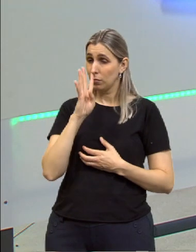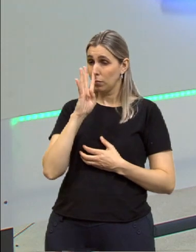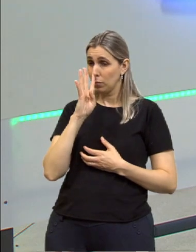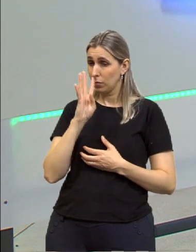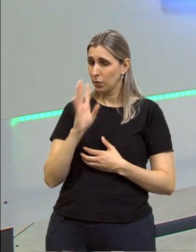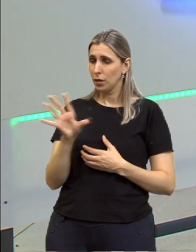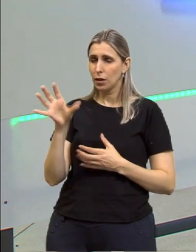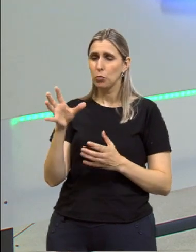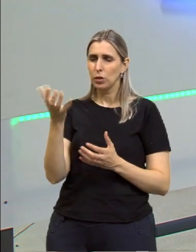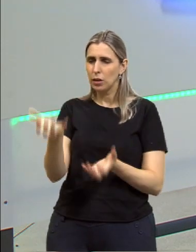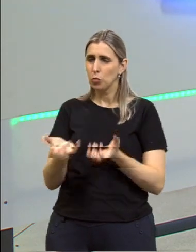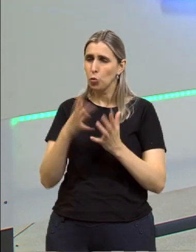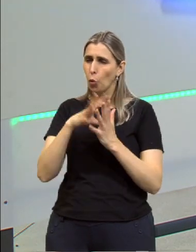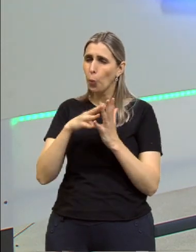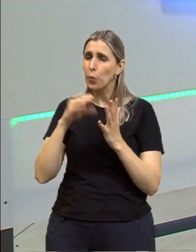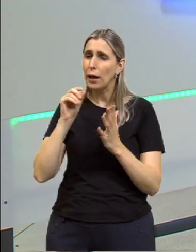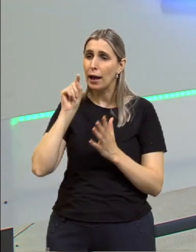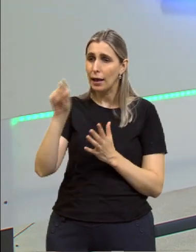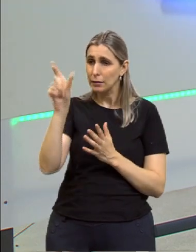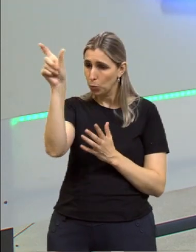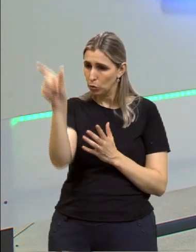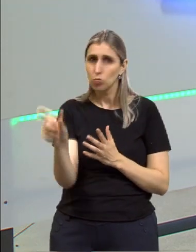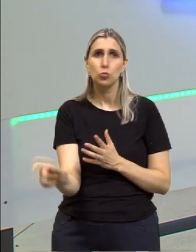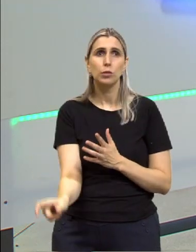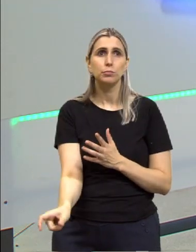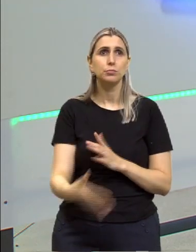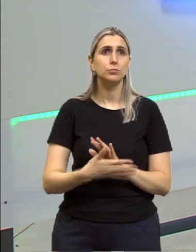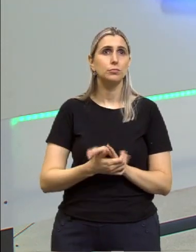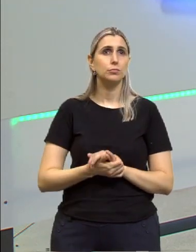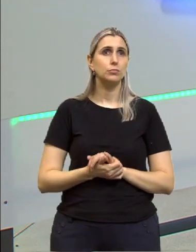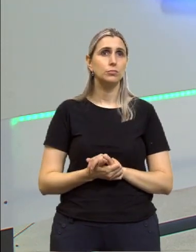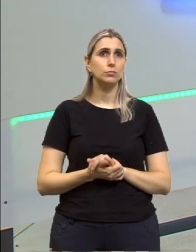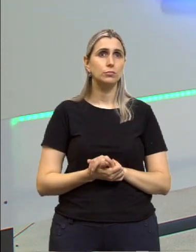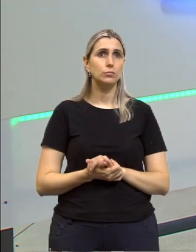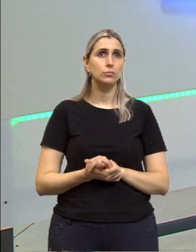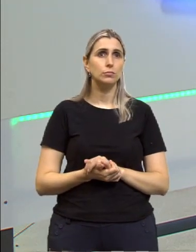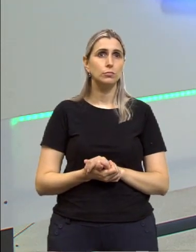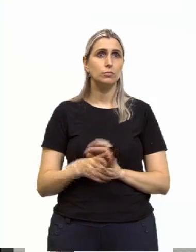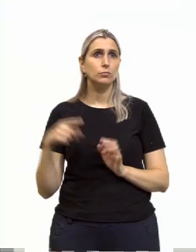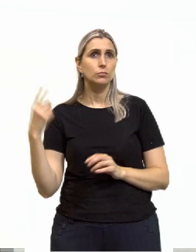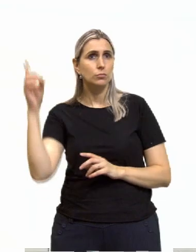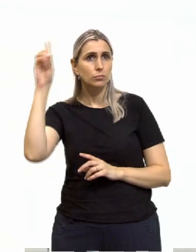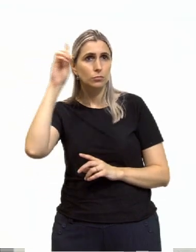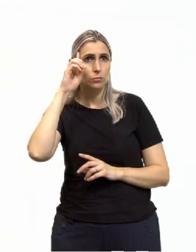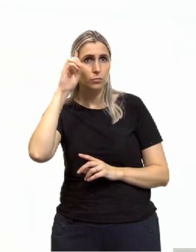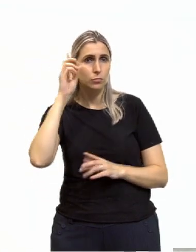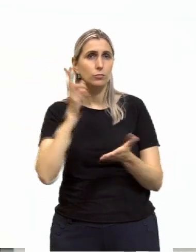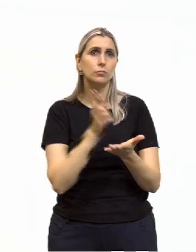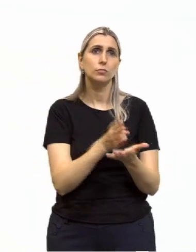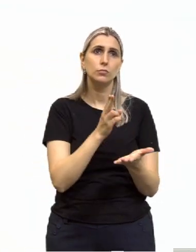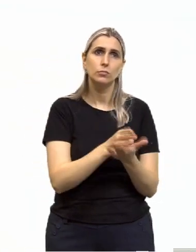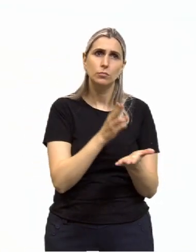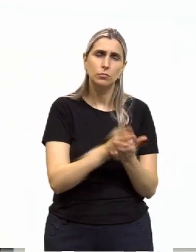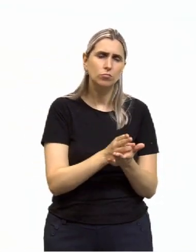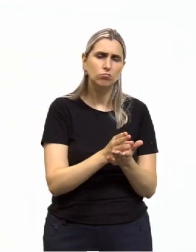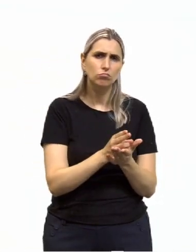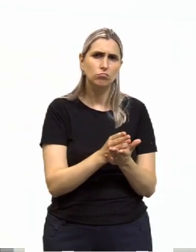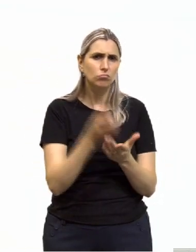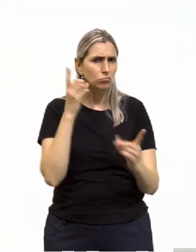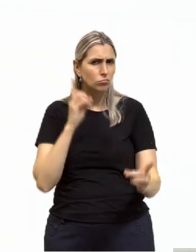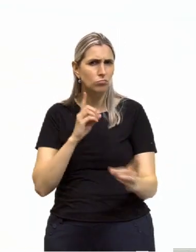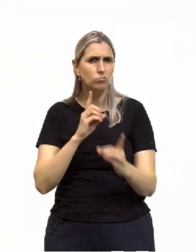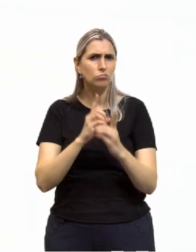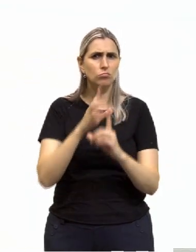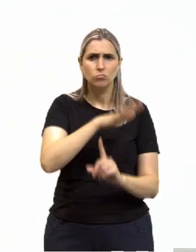até queremos imitá-la. Isso é bom imitar essas virtudes. Em nosso dia a dia, frequentemente nos deparamos com